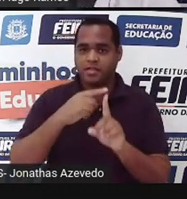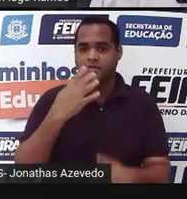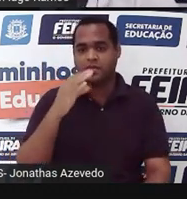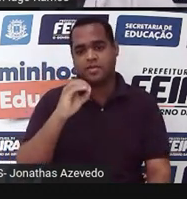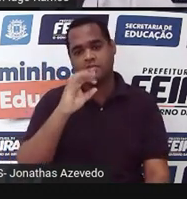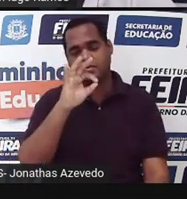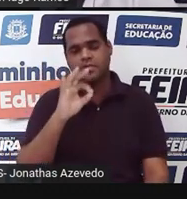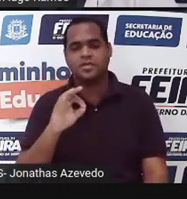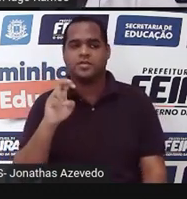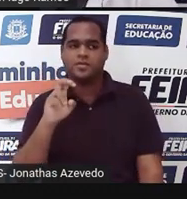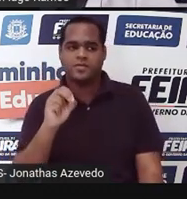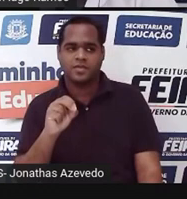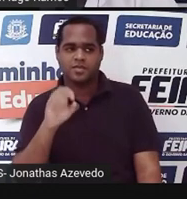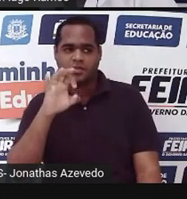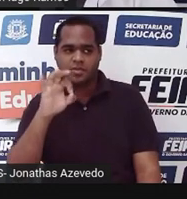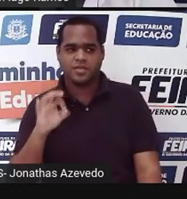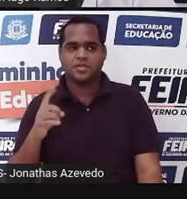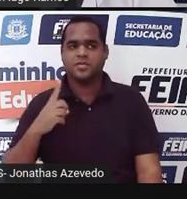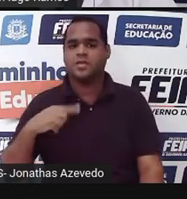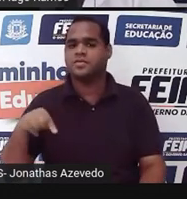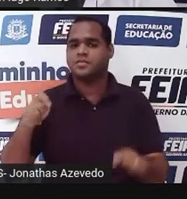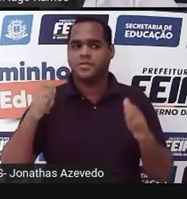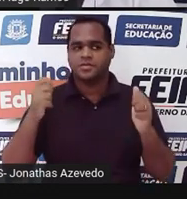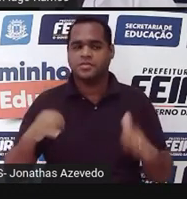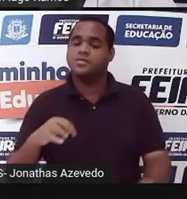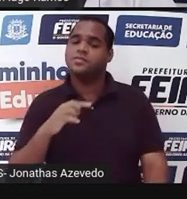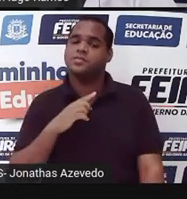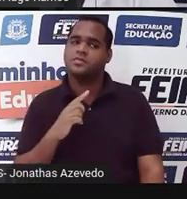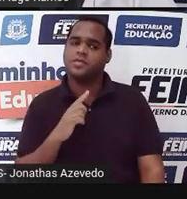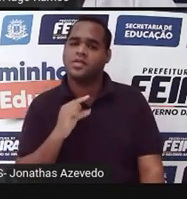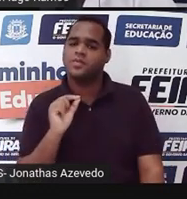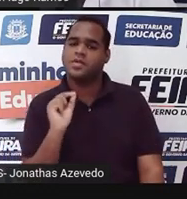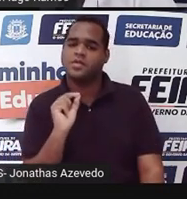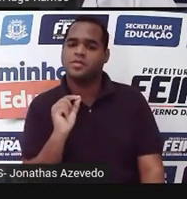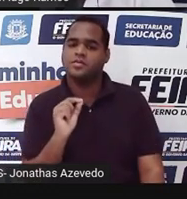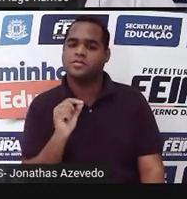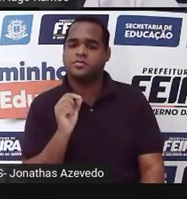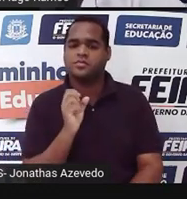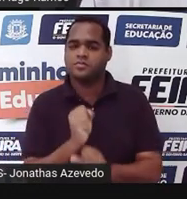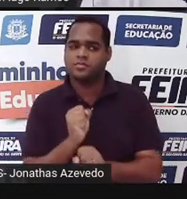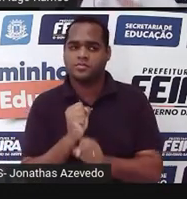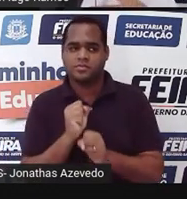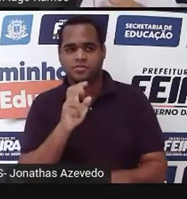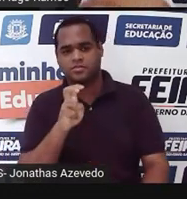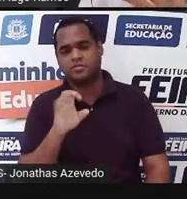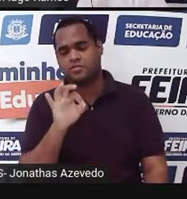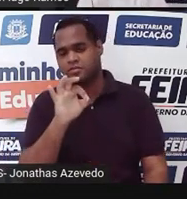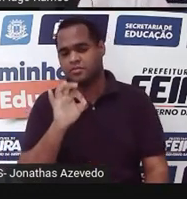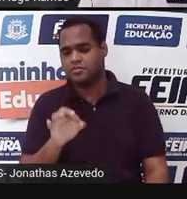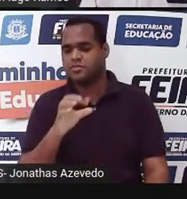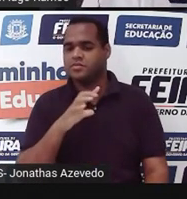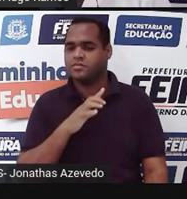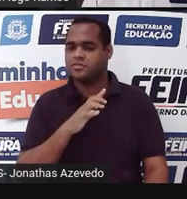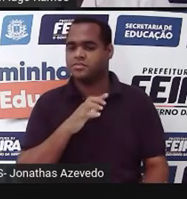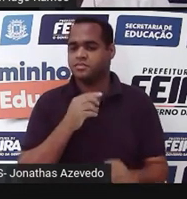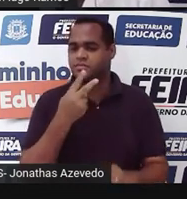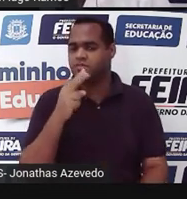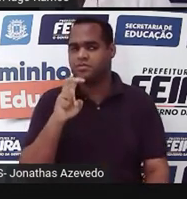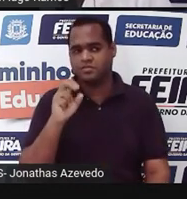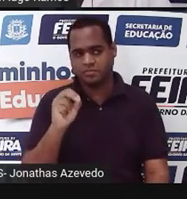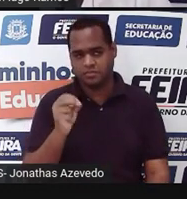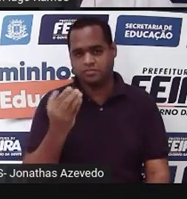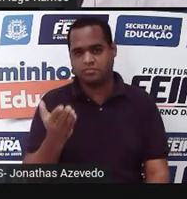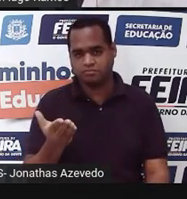50%. Então, gente fica tentados a calcular assim, 50% de 250,